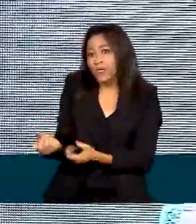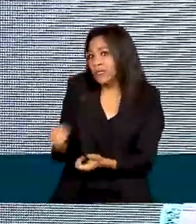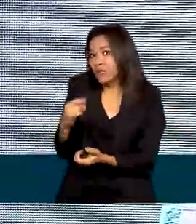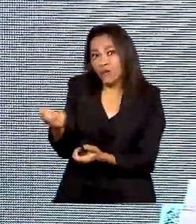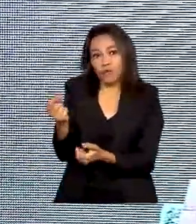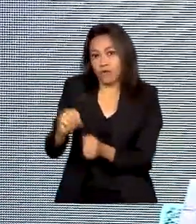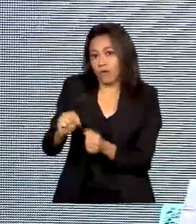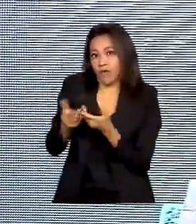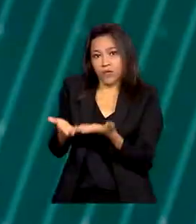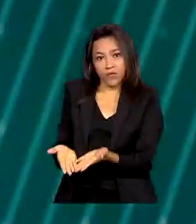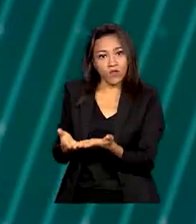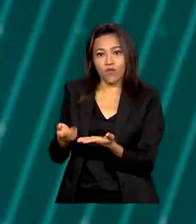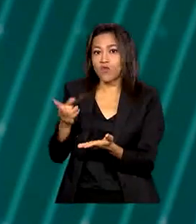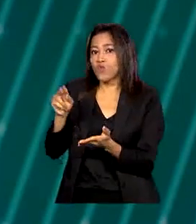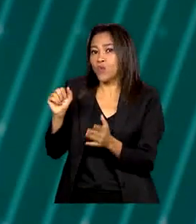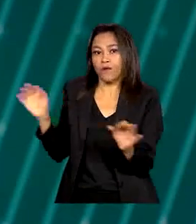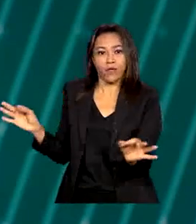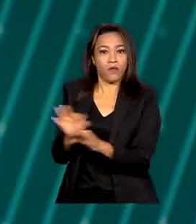hospital não será concluído.